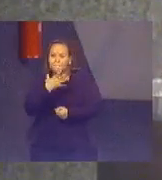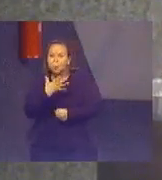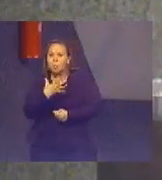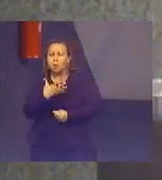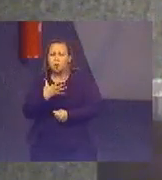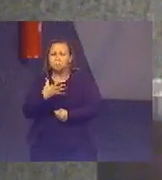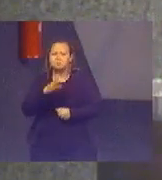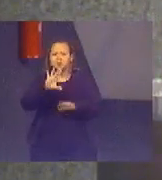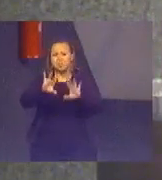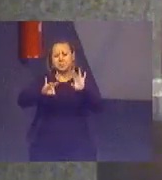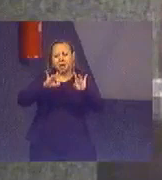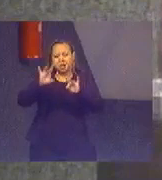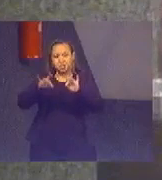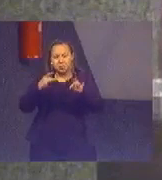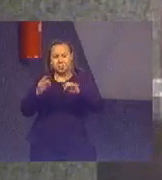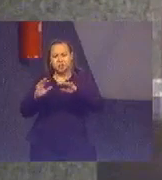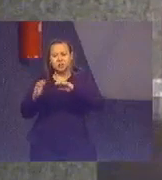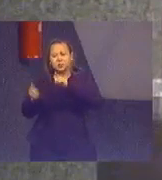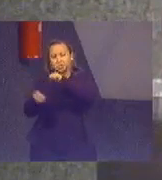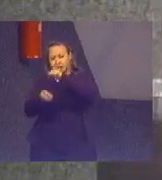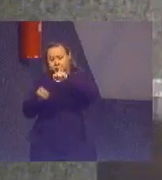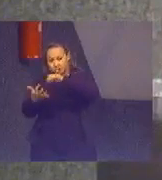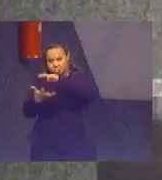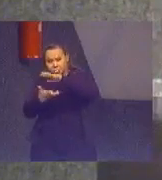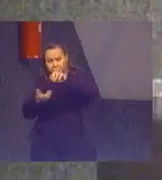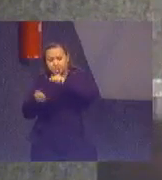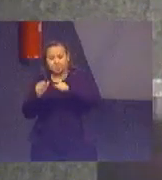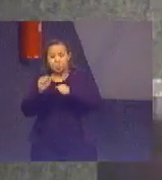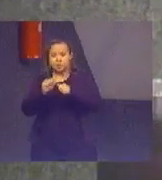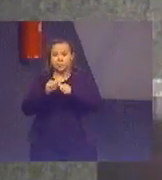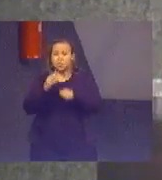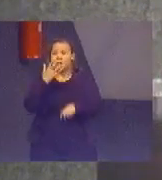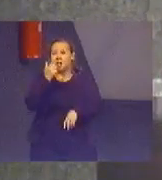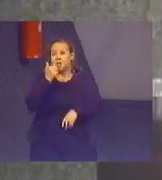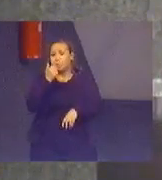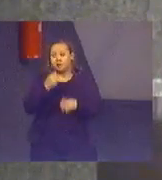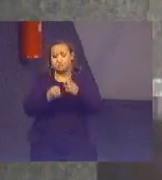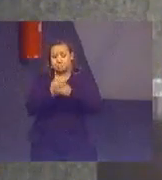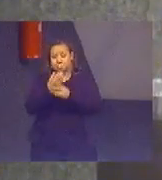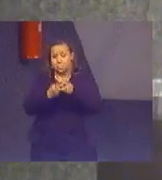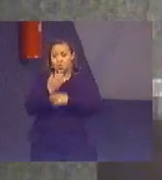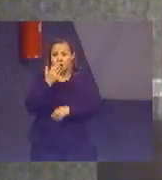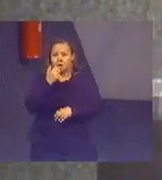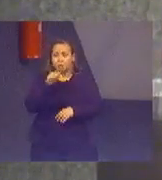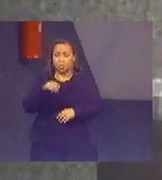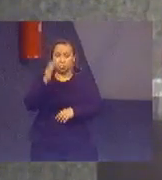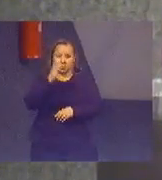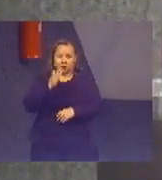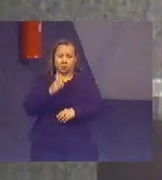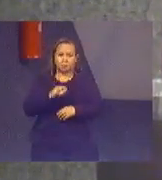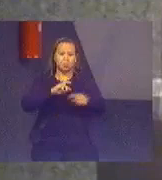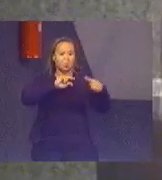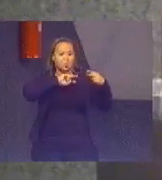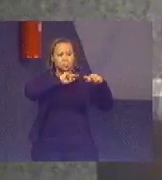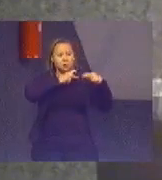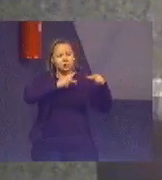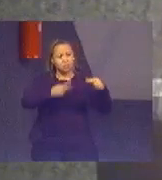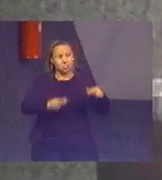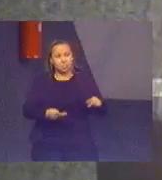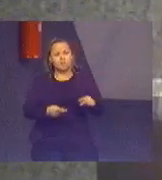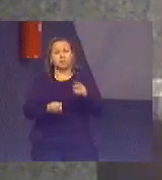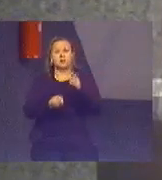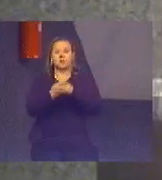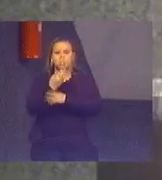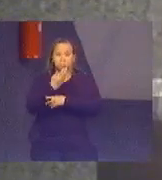alternativas sustentáveis de você produzir alimentos no Brasil. O método tradicional ainda de utilização massiva de